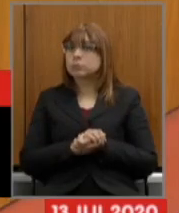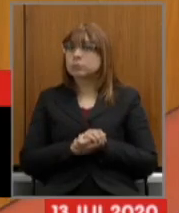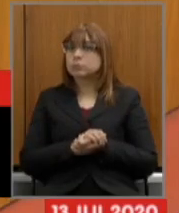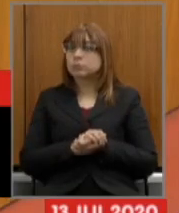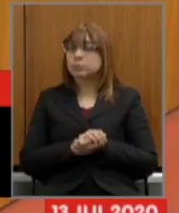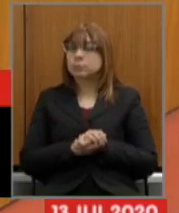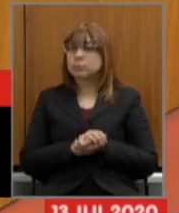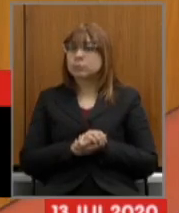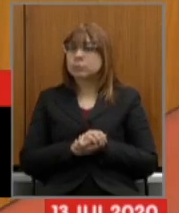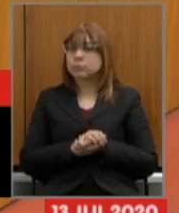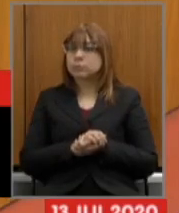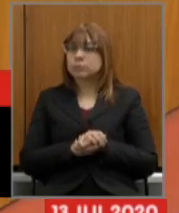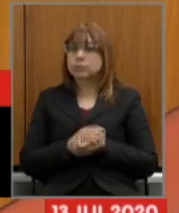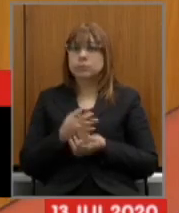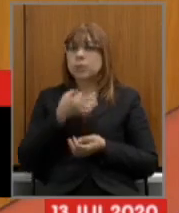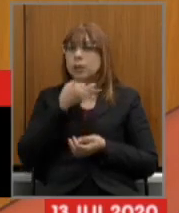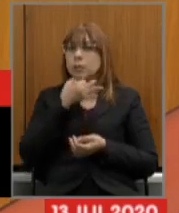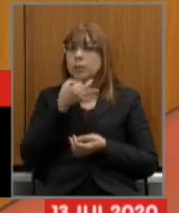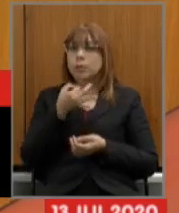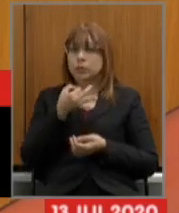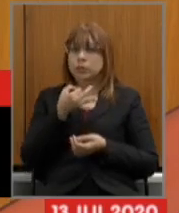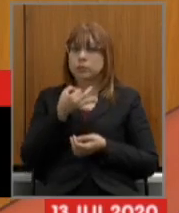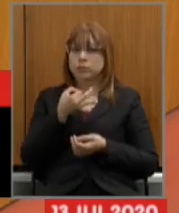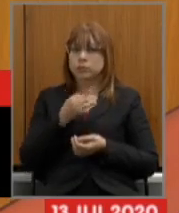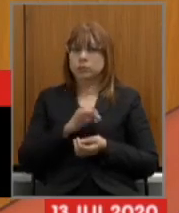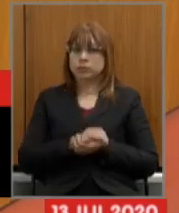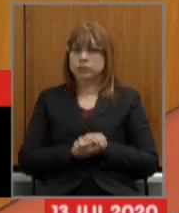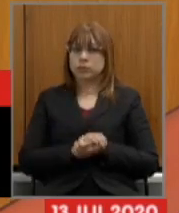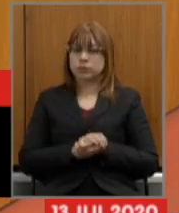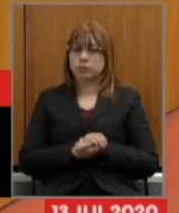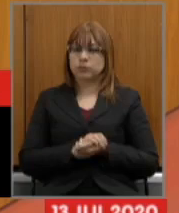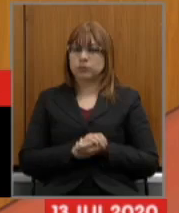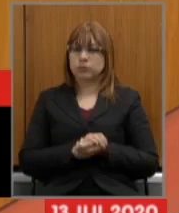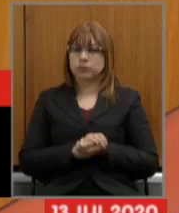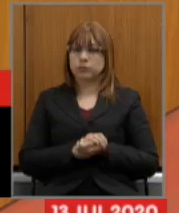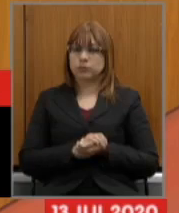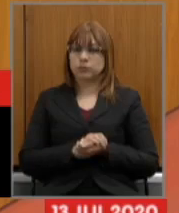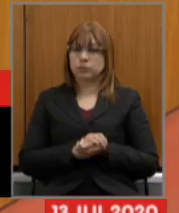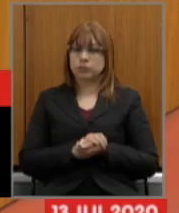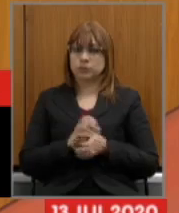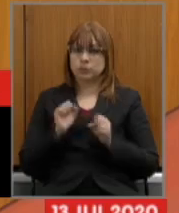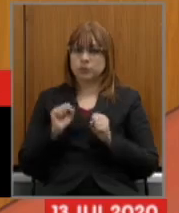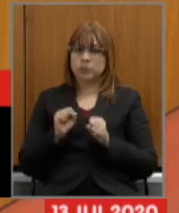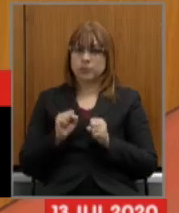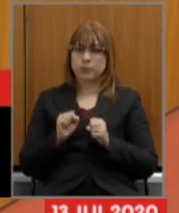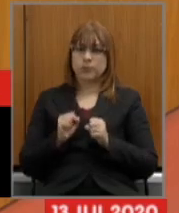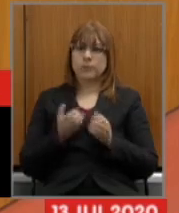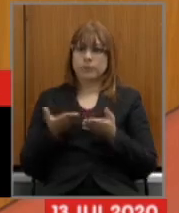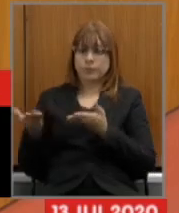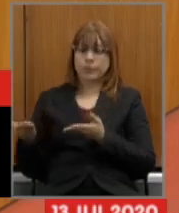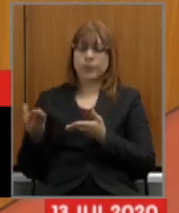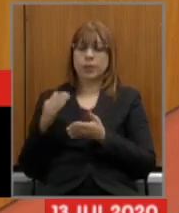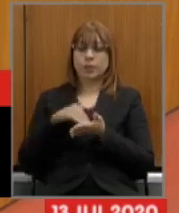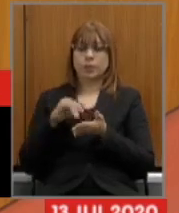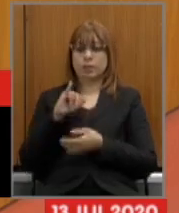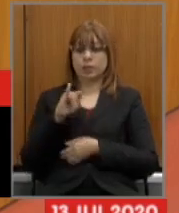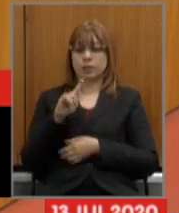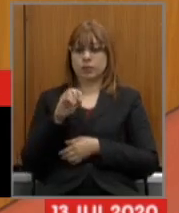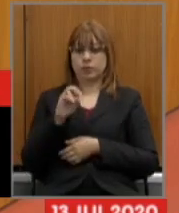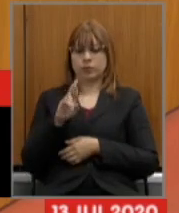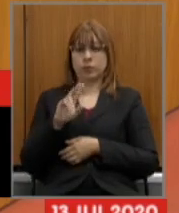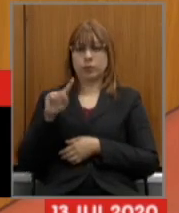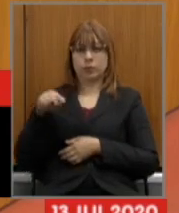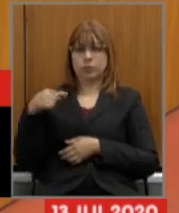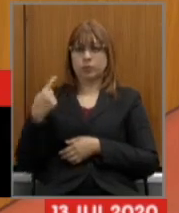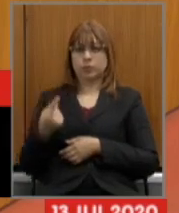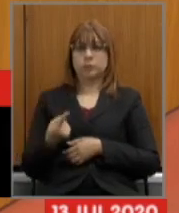questão da dinâmica o que vocês acham mais adequado os três blocos tá bom posso passar primeiro para secretário Igor e em seguida para